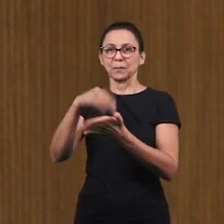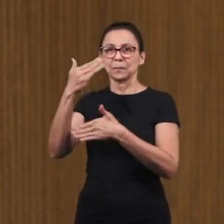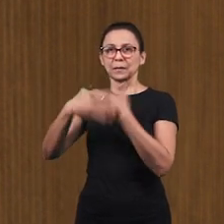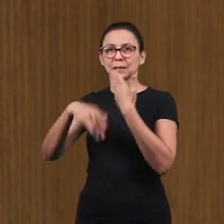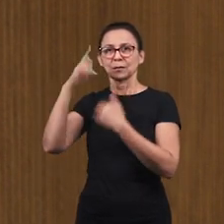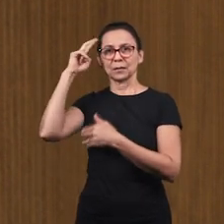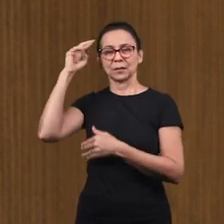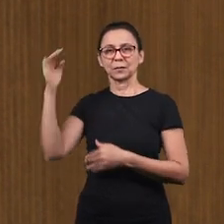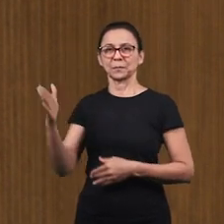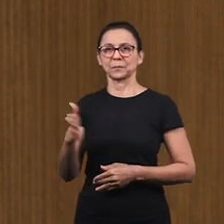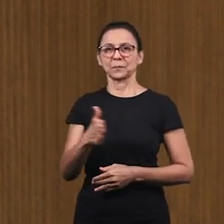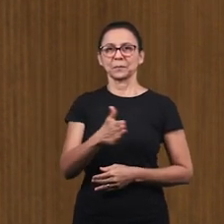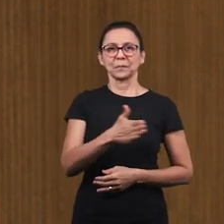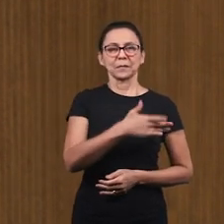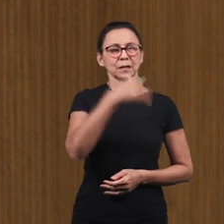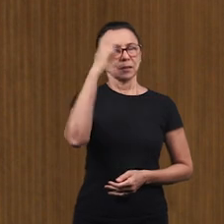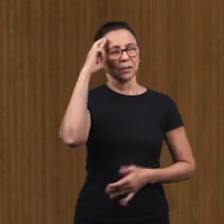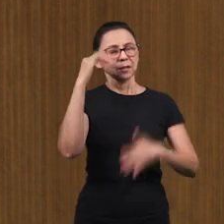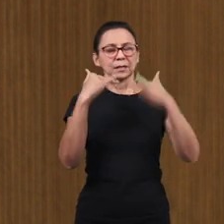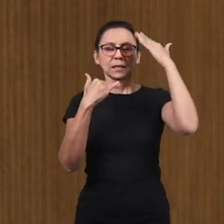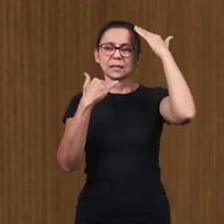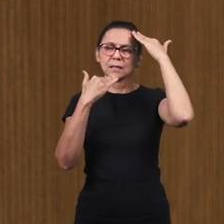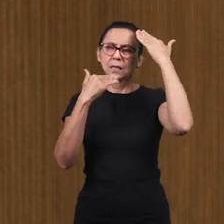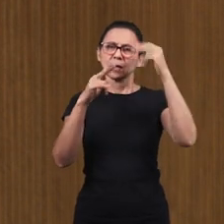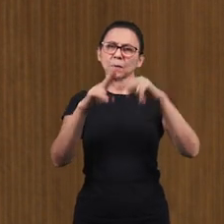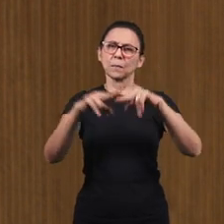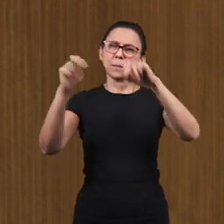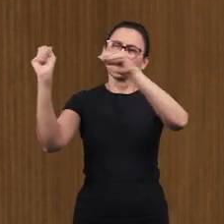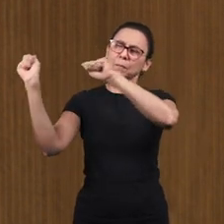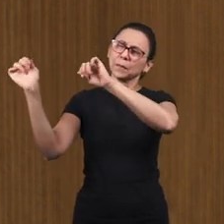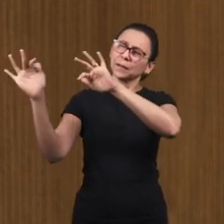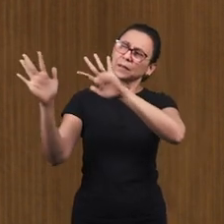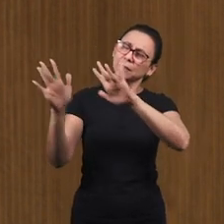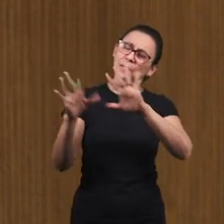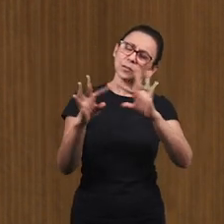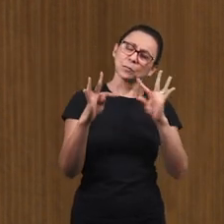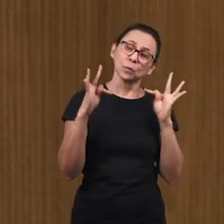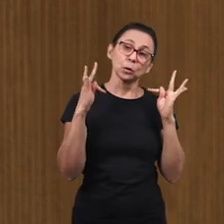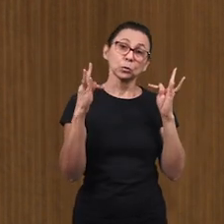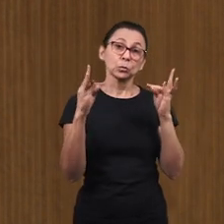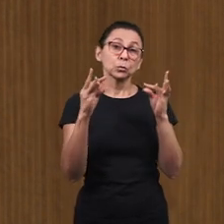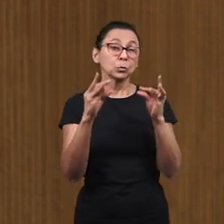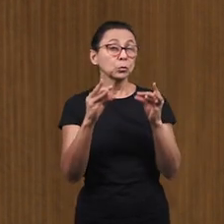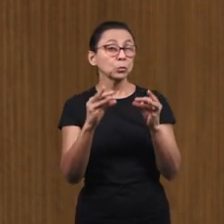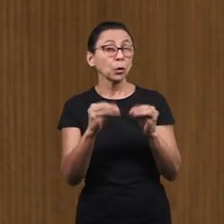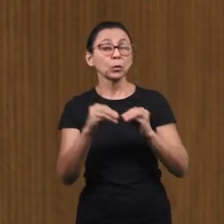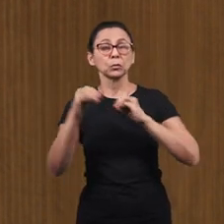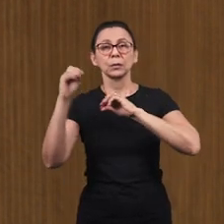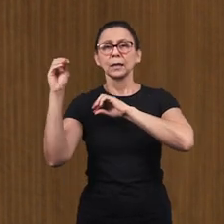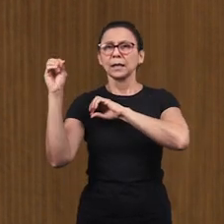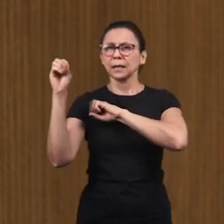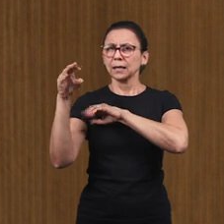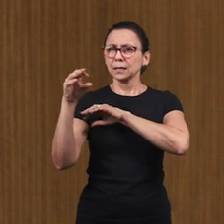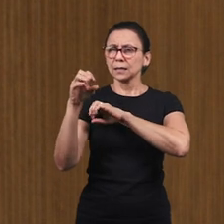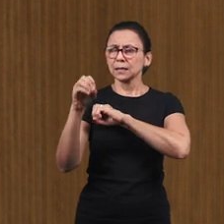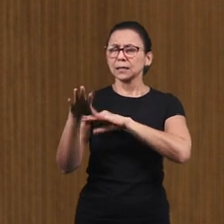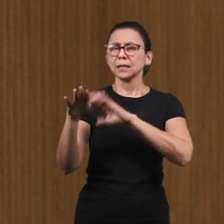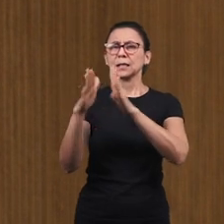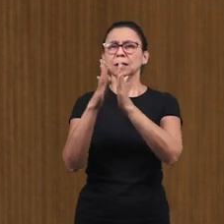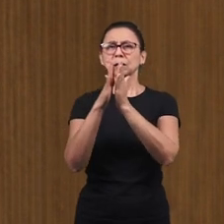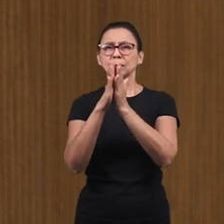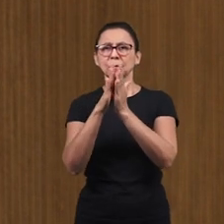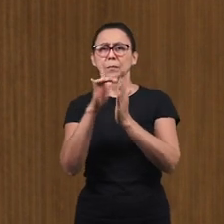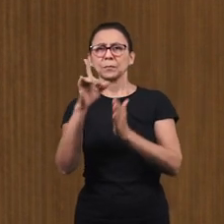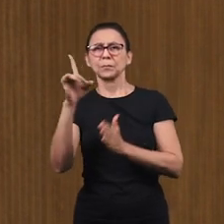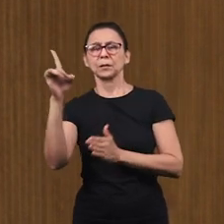nós te glorificamos pelas bênçãos Senhor por tudo que tem nos concedido Por todo o ensino que tem nos dado Da tua palavra